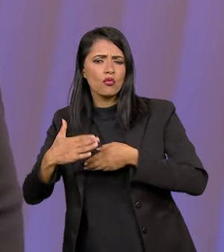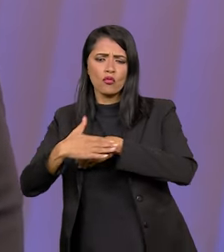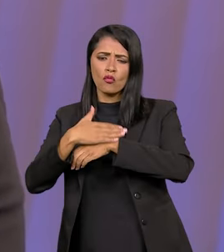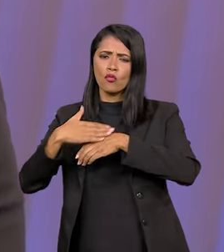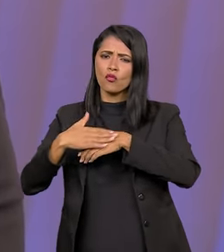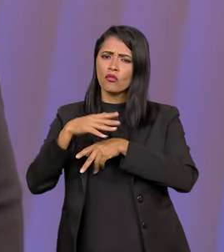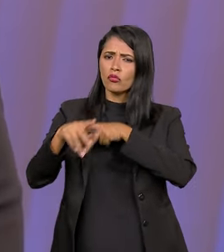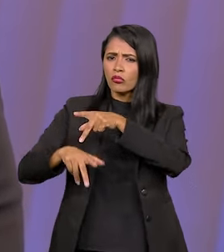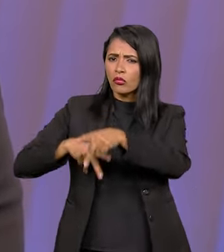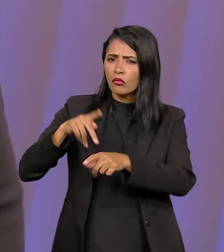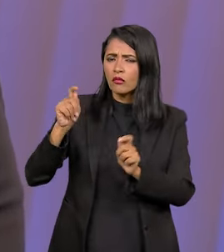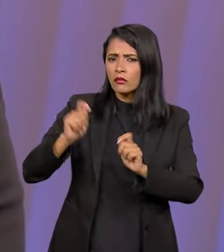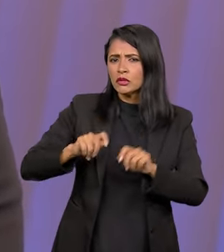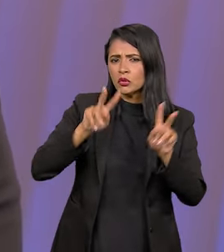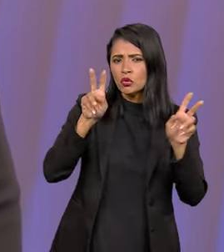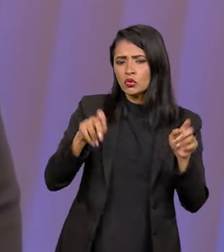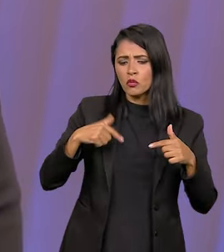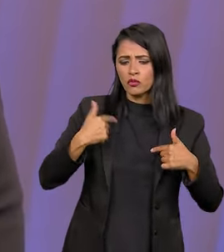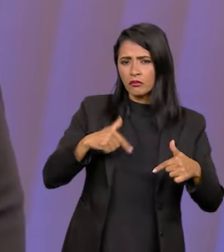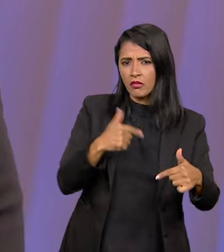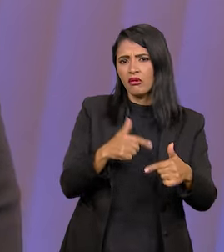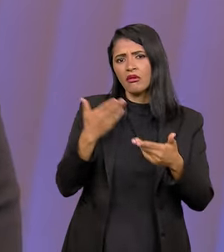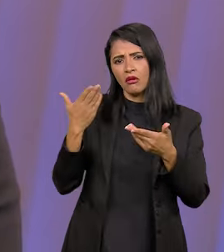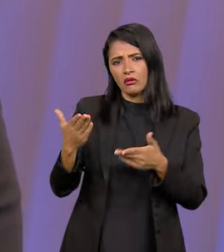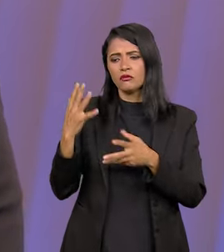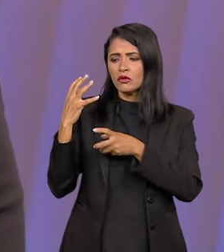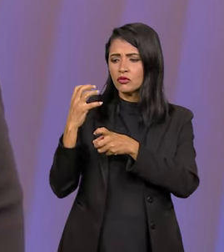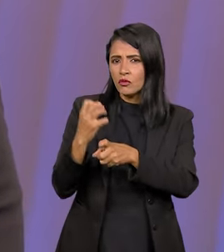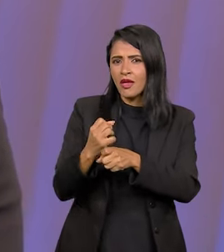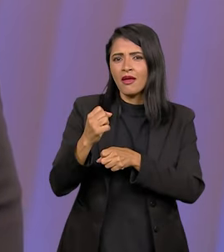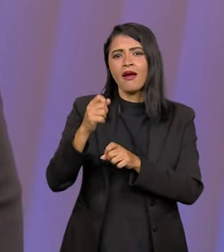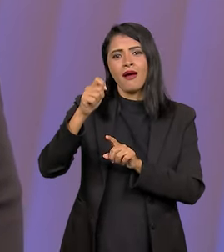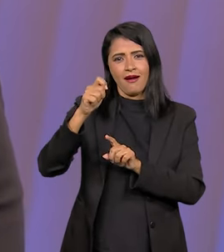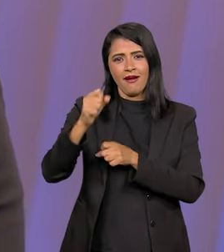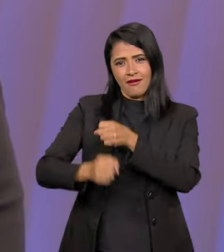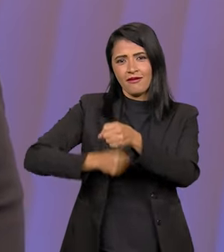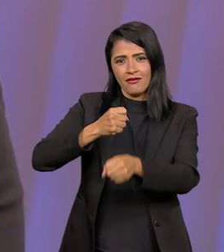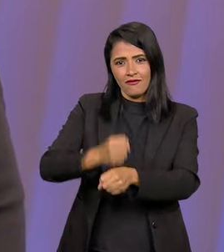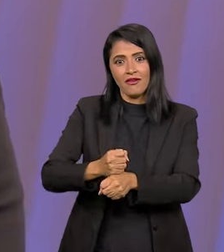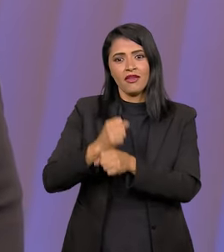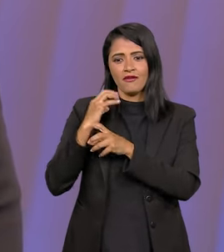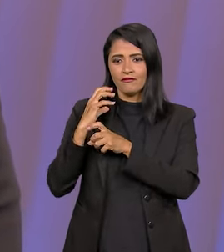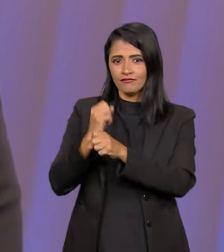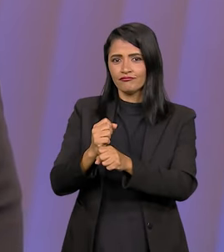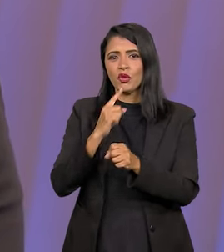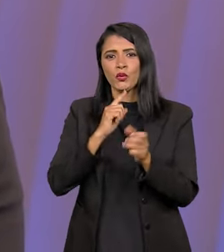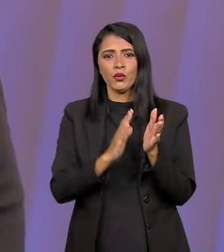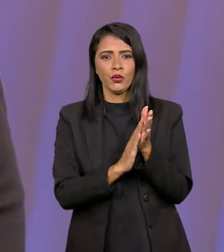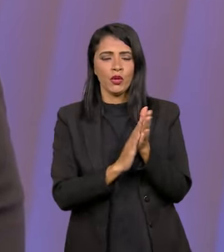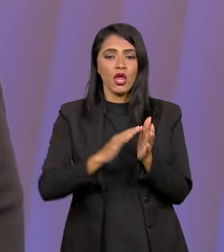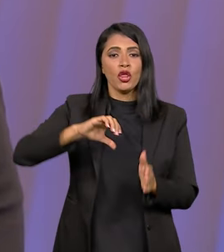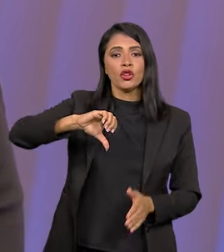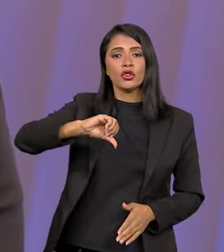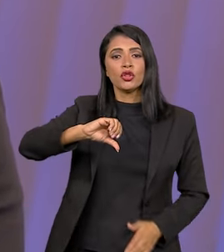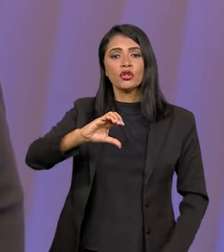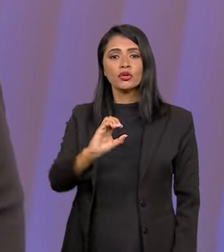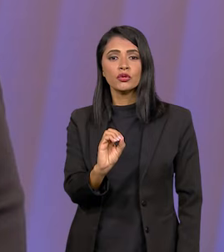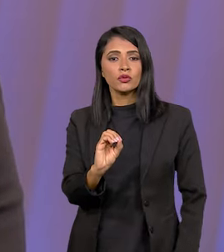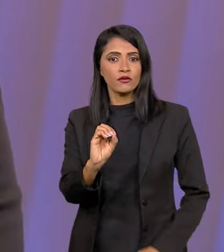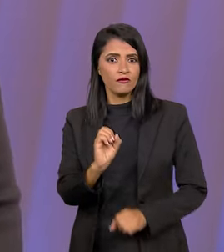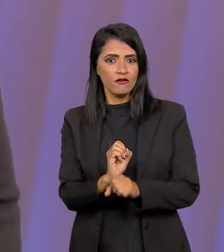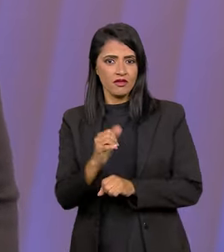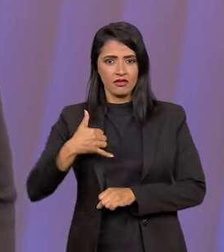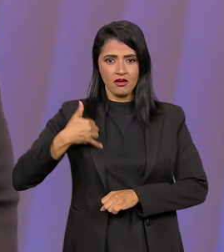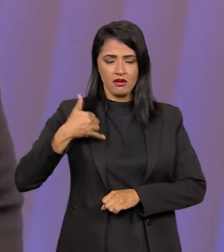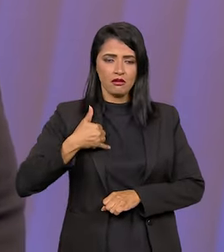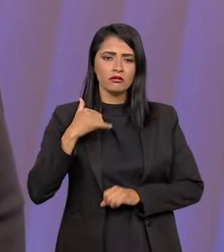ações. E é um programa que vai fazer 90 anos, ano que vem, é um programa de muita tradição, né? A gente